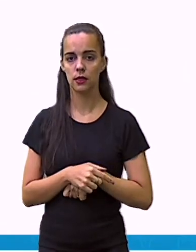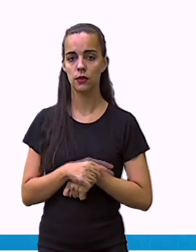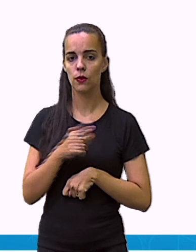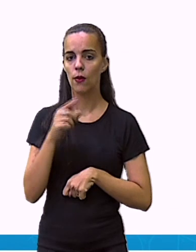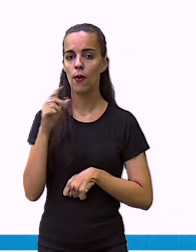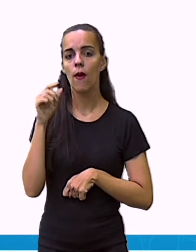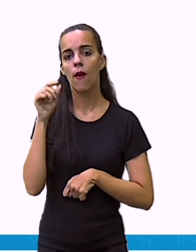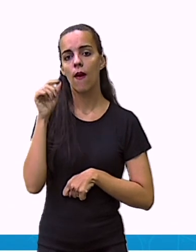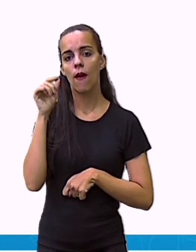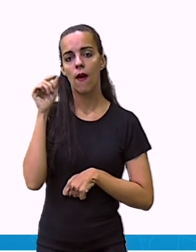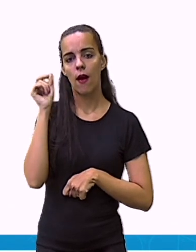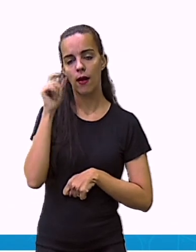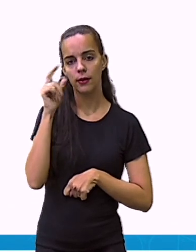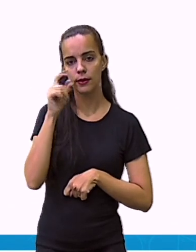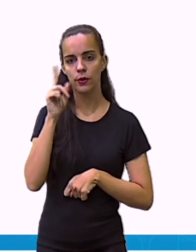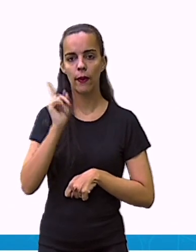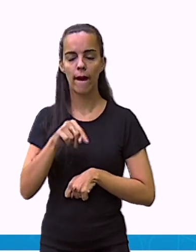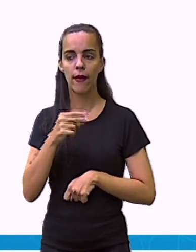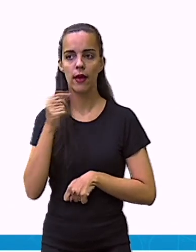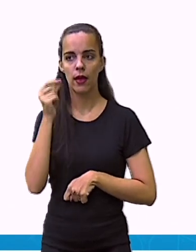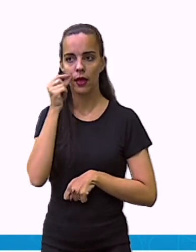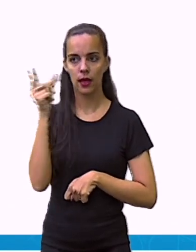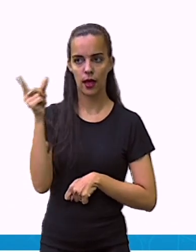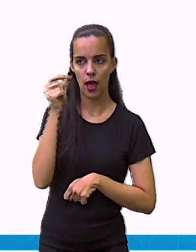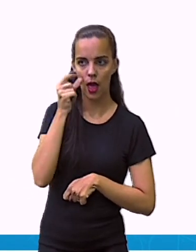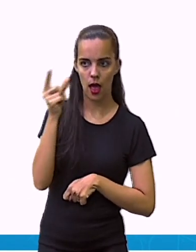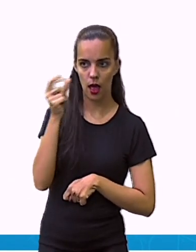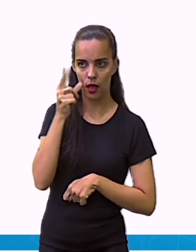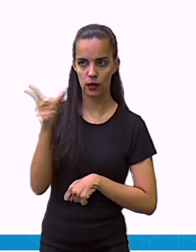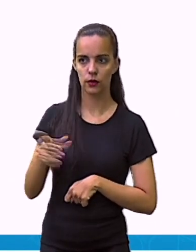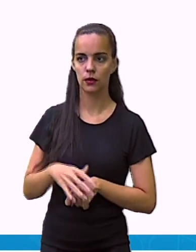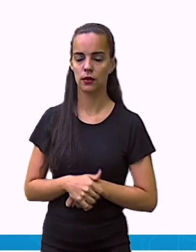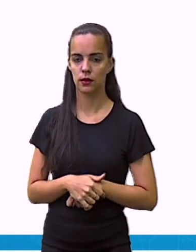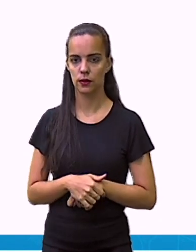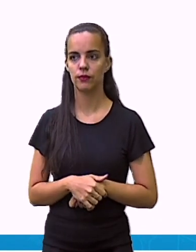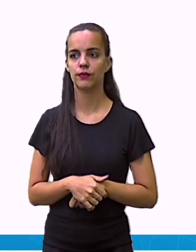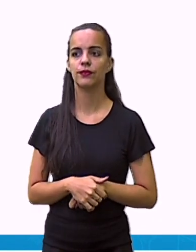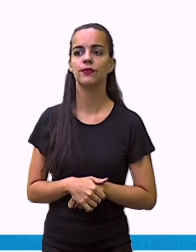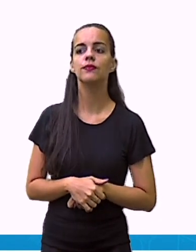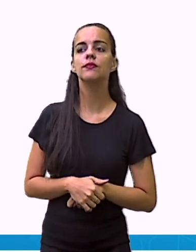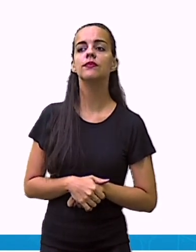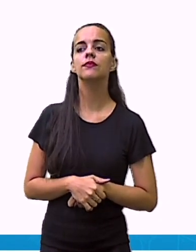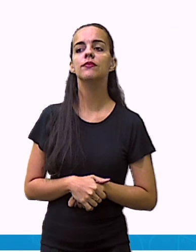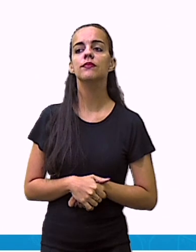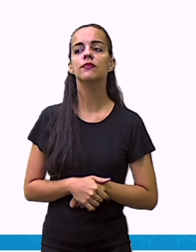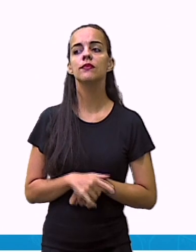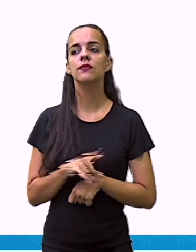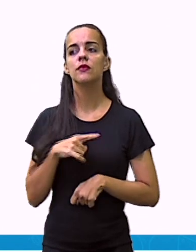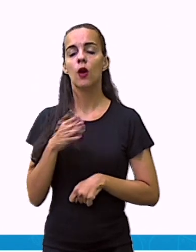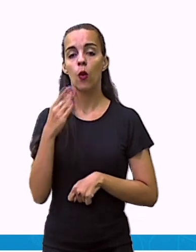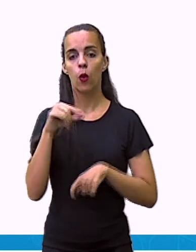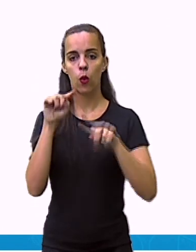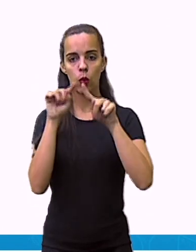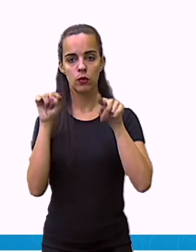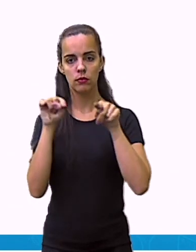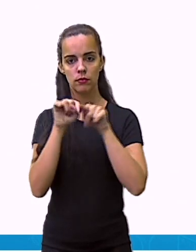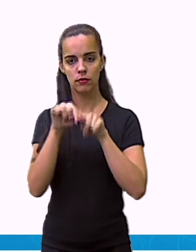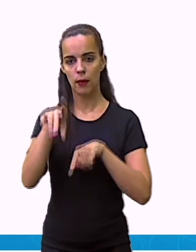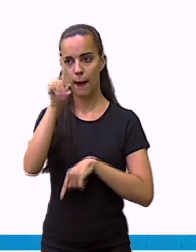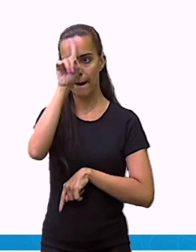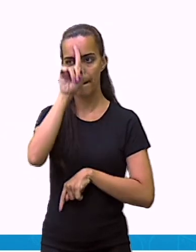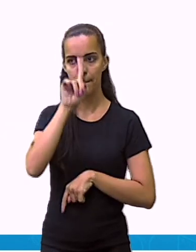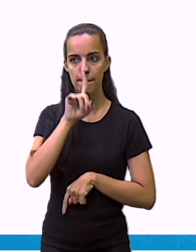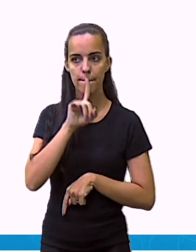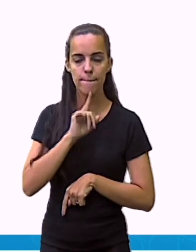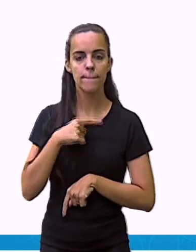Significa que quem está ali naquela parte azul tem gato. O amarelo. Quem